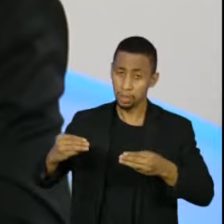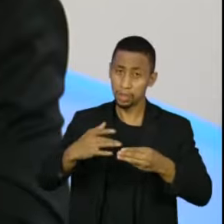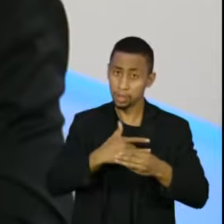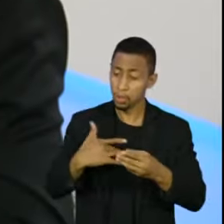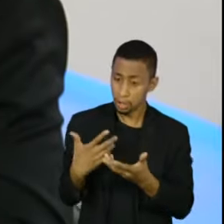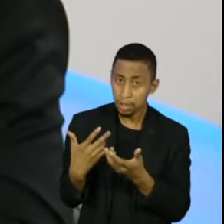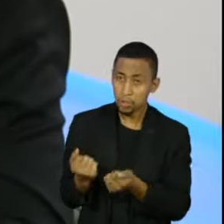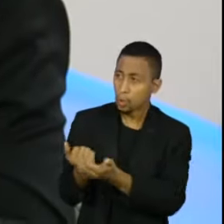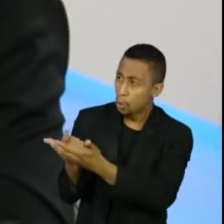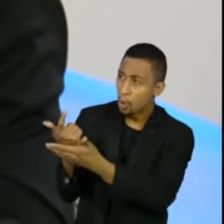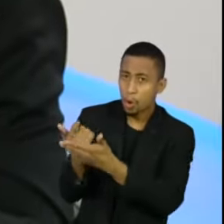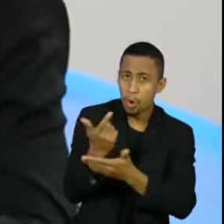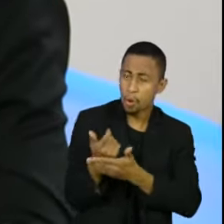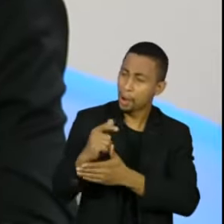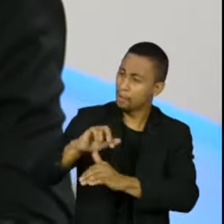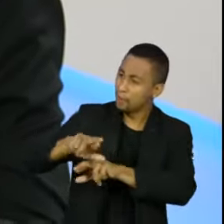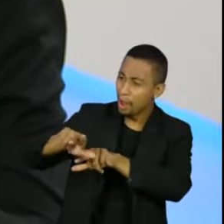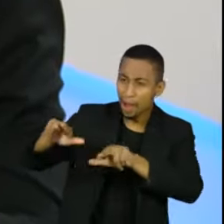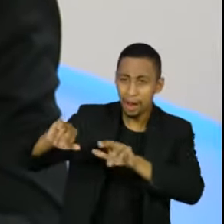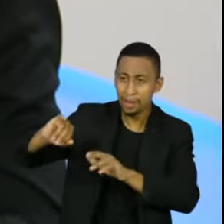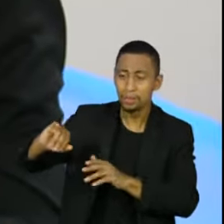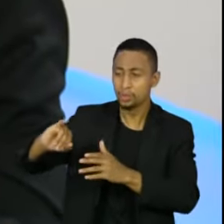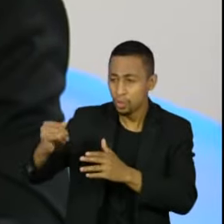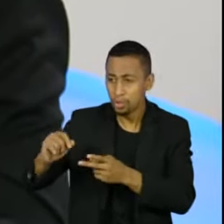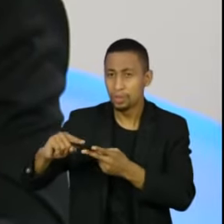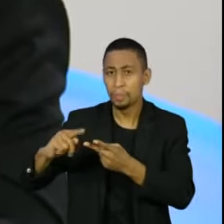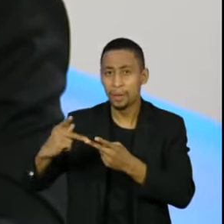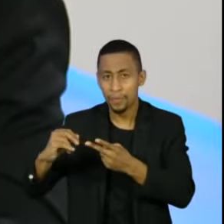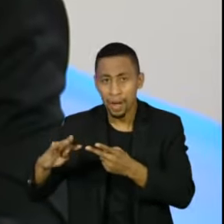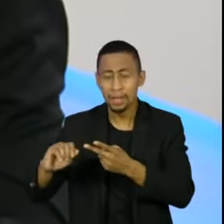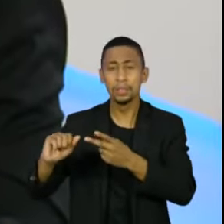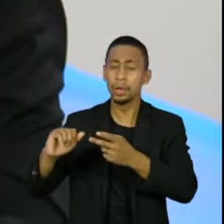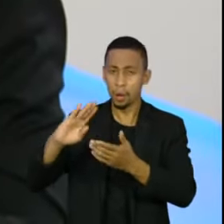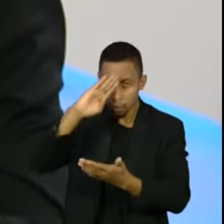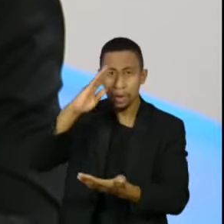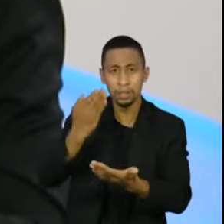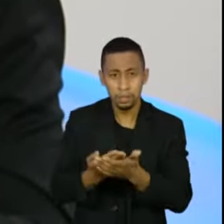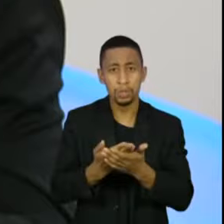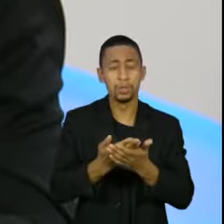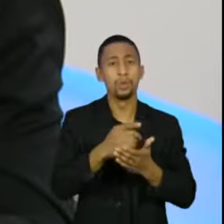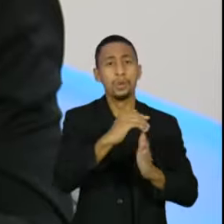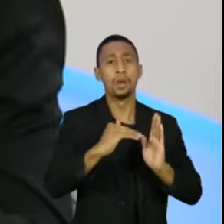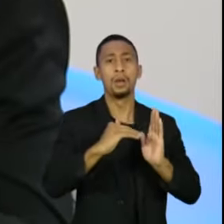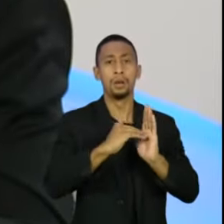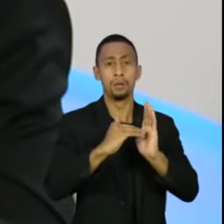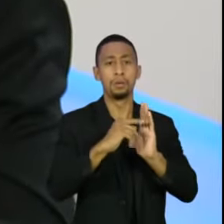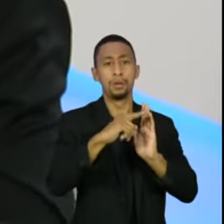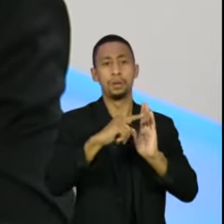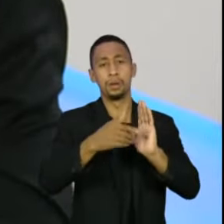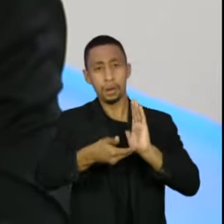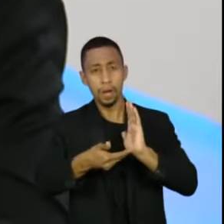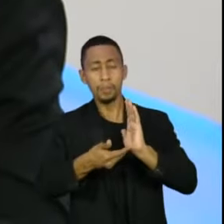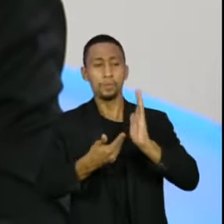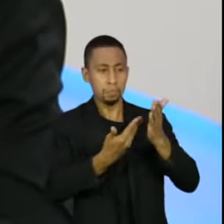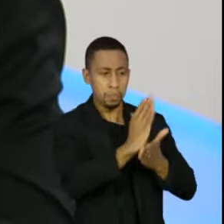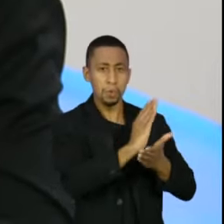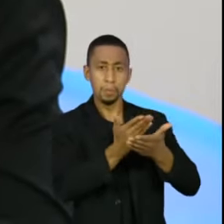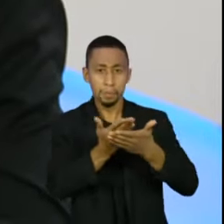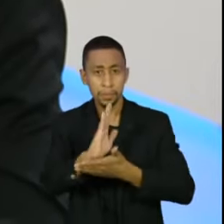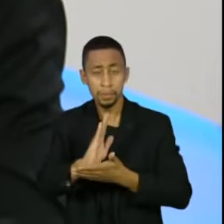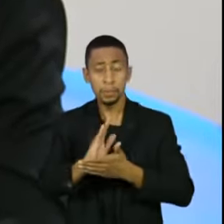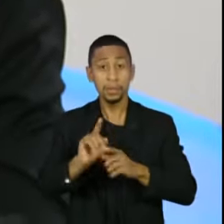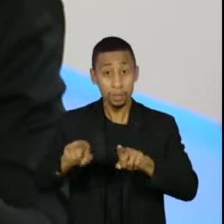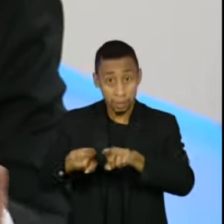proposição legislativa. Eu espero que seja aprovada na Câmara e sancionada pelo Presidente da República. Ao mesmo tempo, a possibilidade da iniciativa